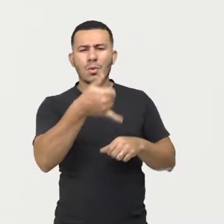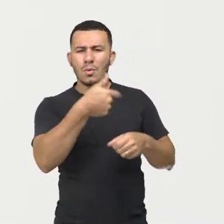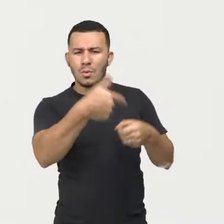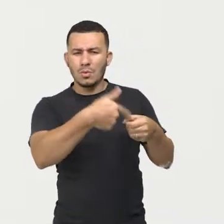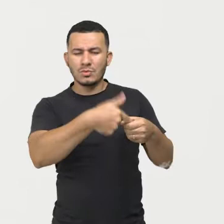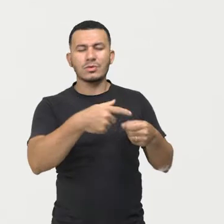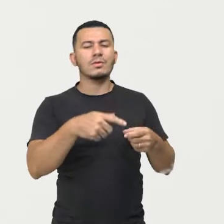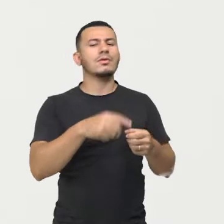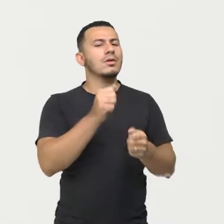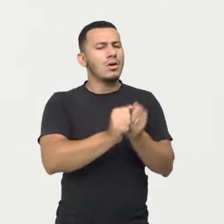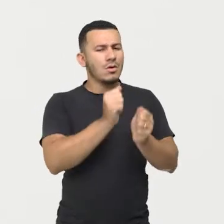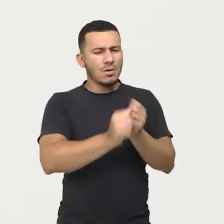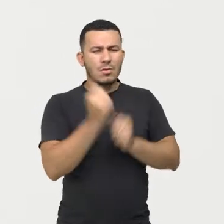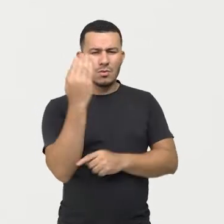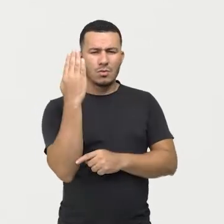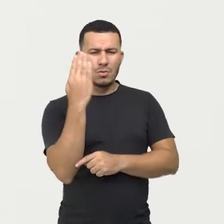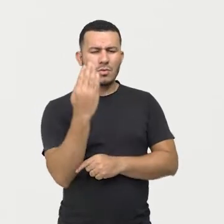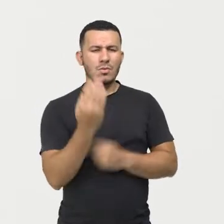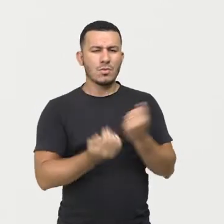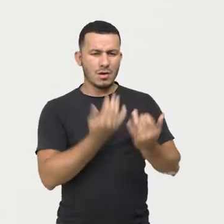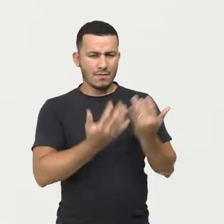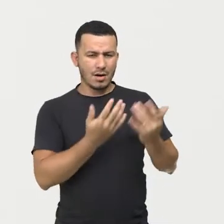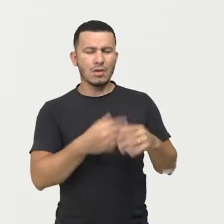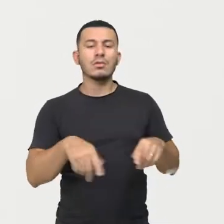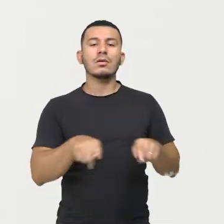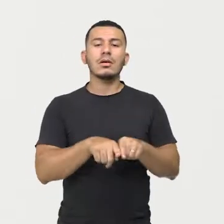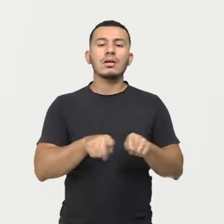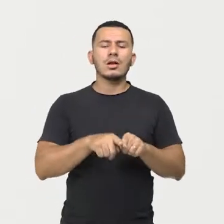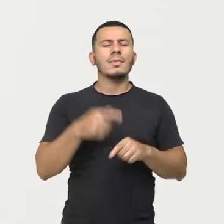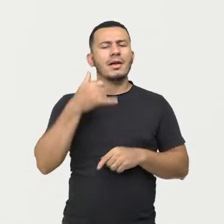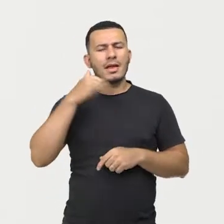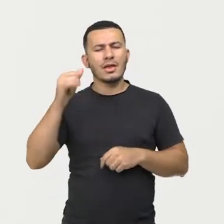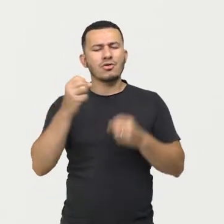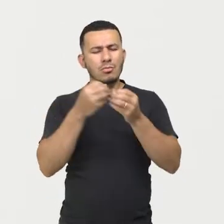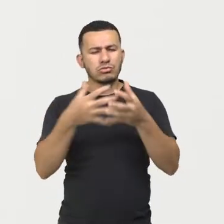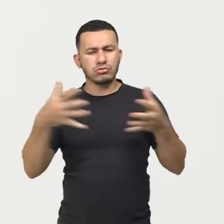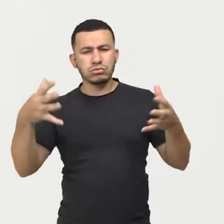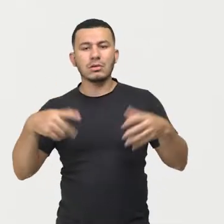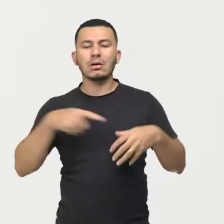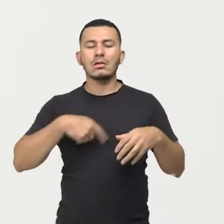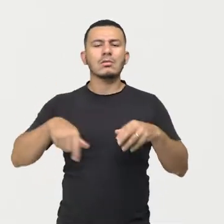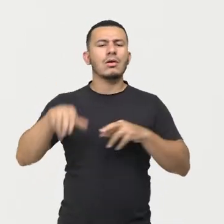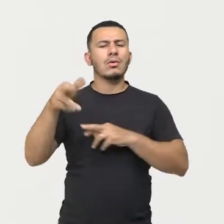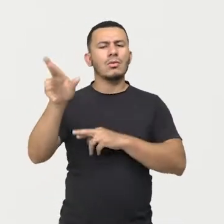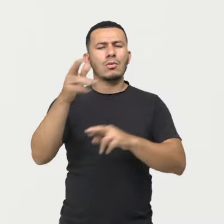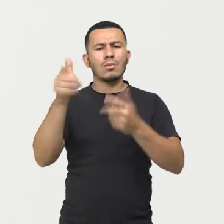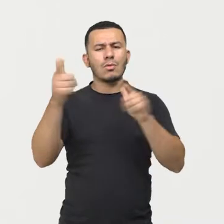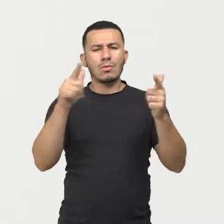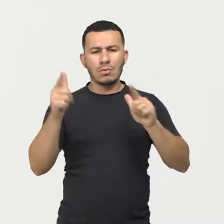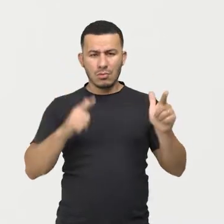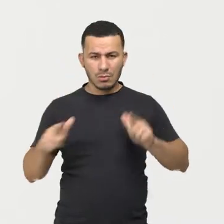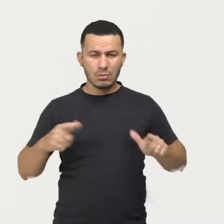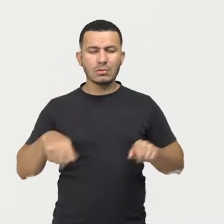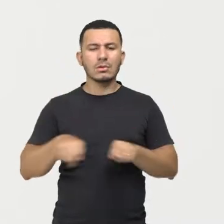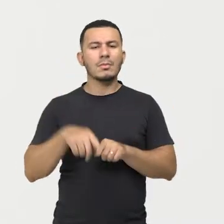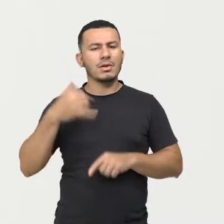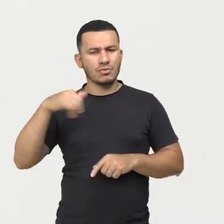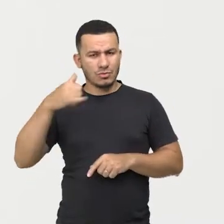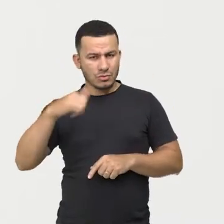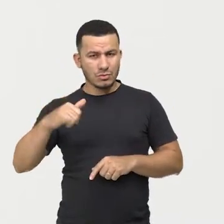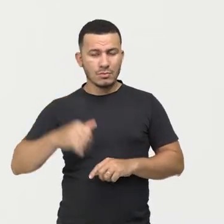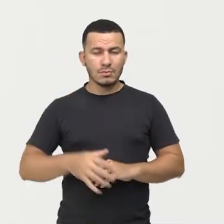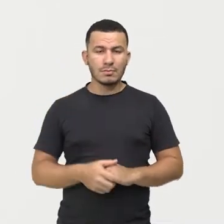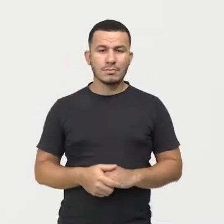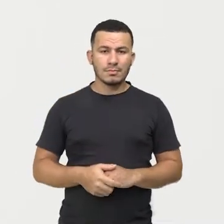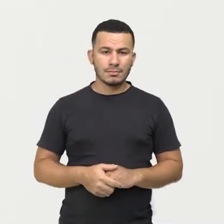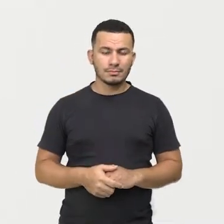carvão, a energia nuclear, e também aqui que são outros tipos de fontes não renováveis.